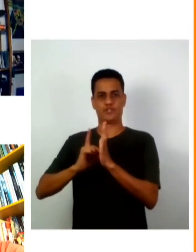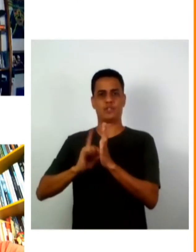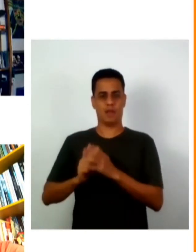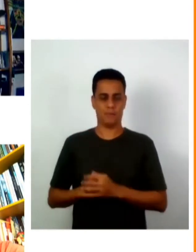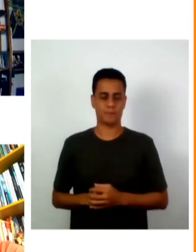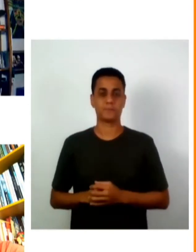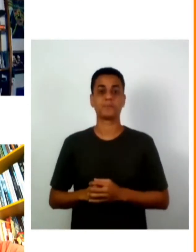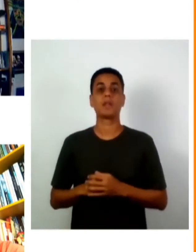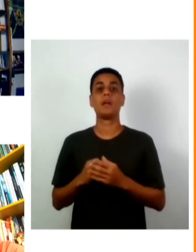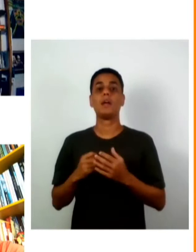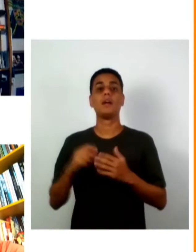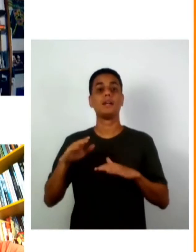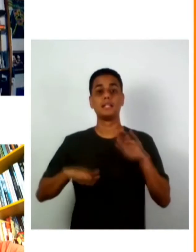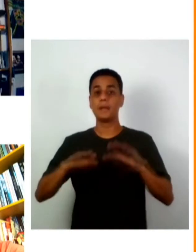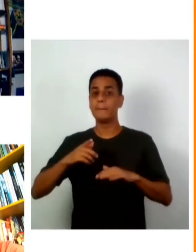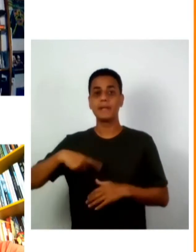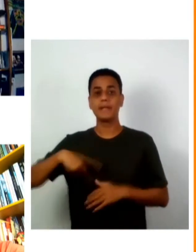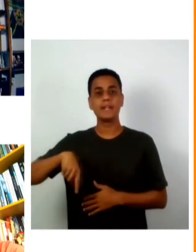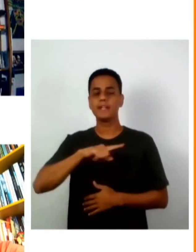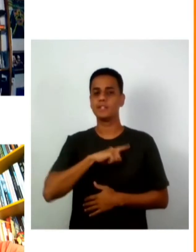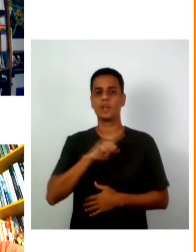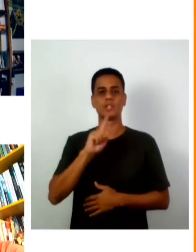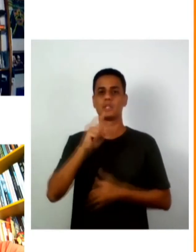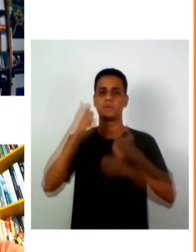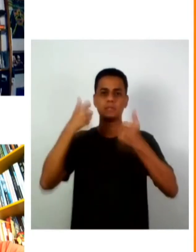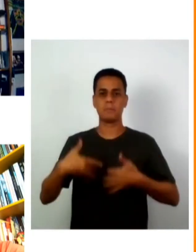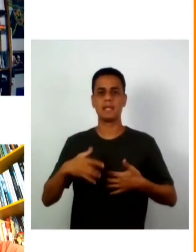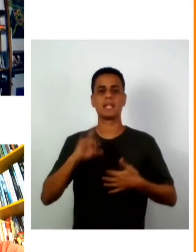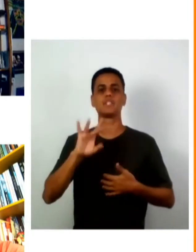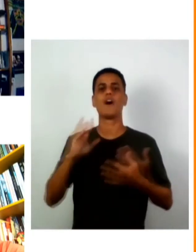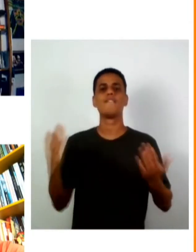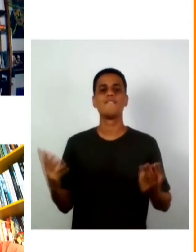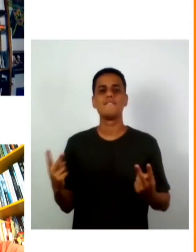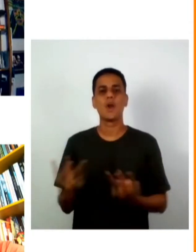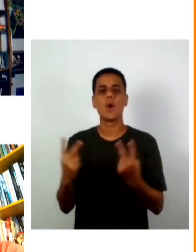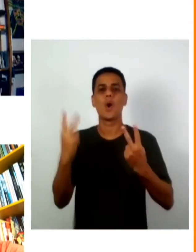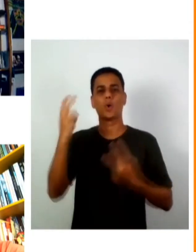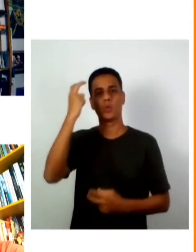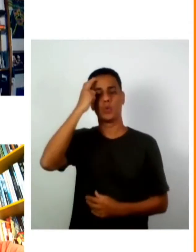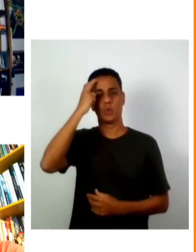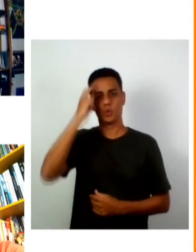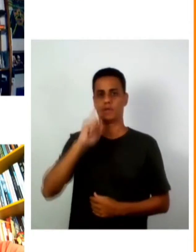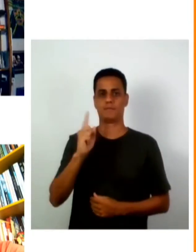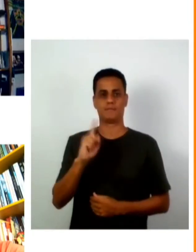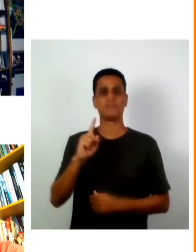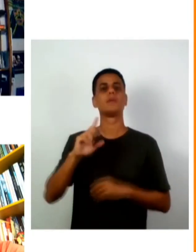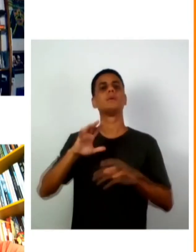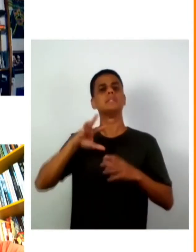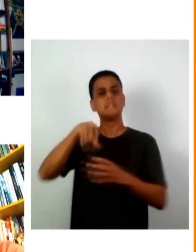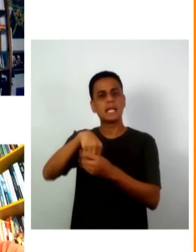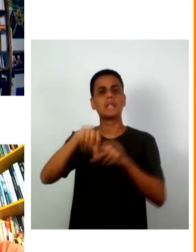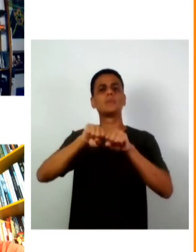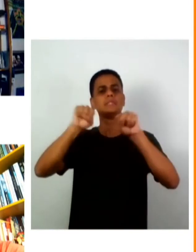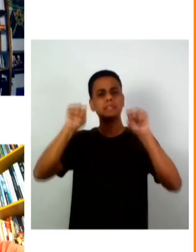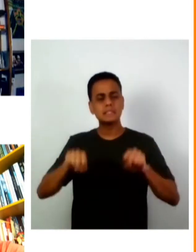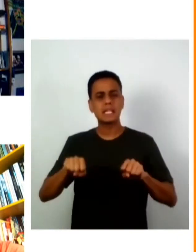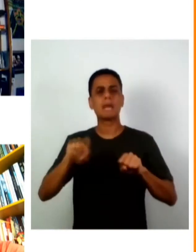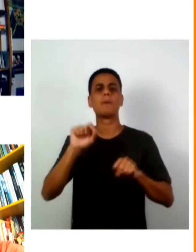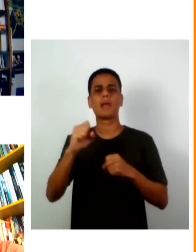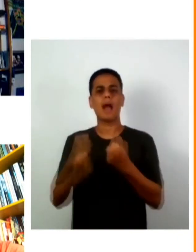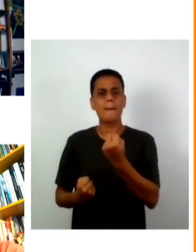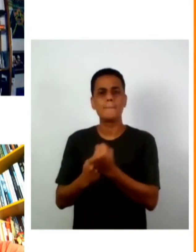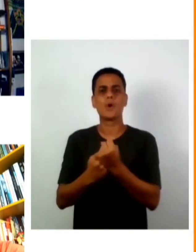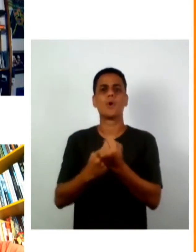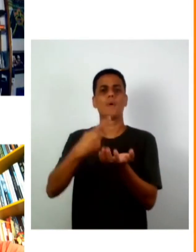fala só da perspectiva da valorização da cultura a feira está inserida dentro do ecossistema de negócios de impacto social que são os